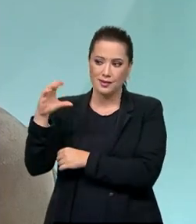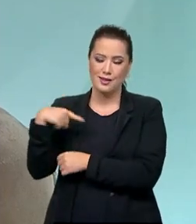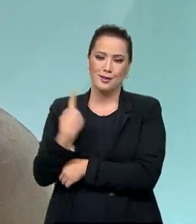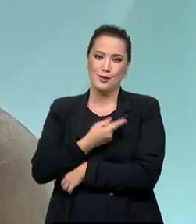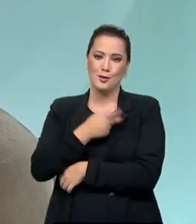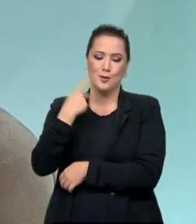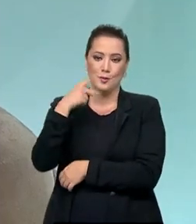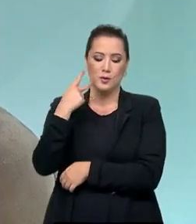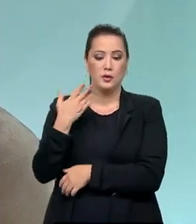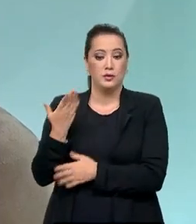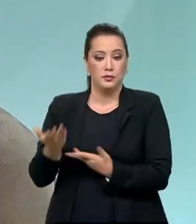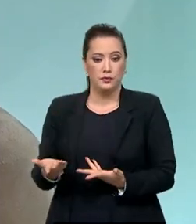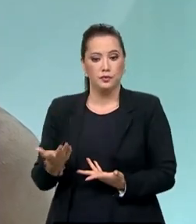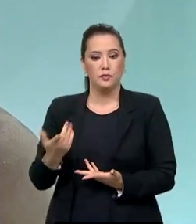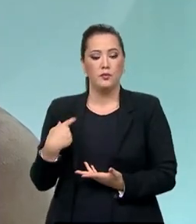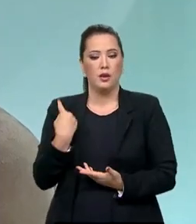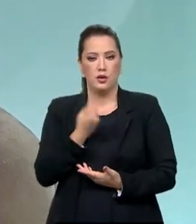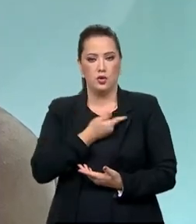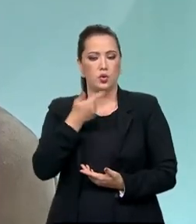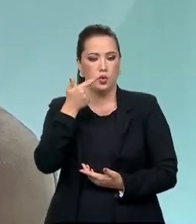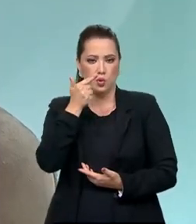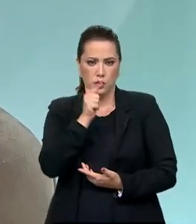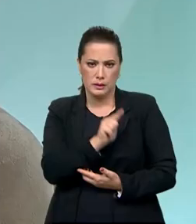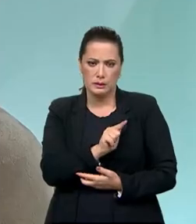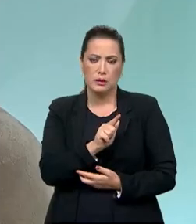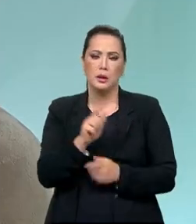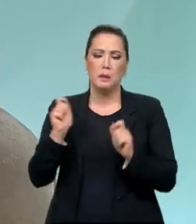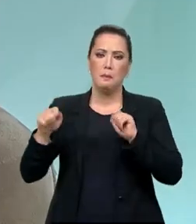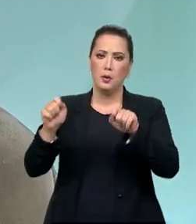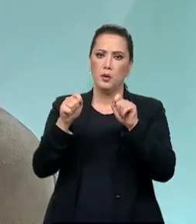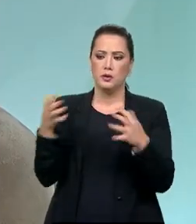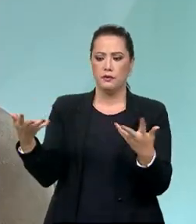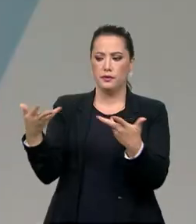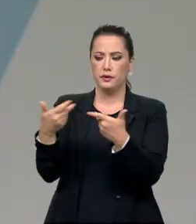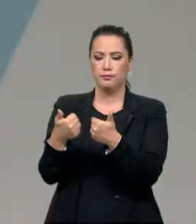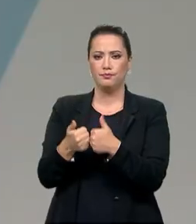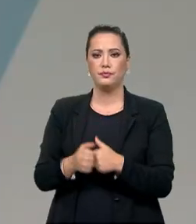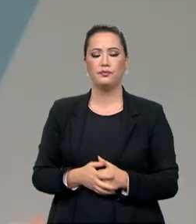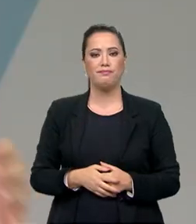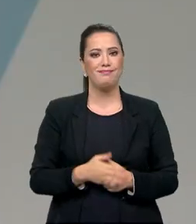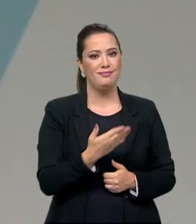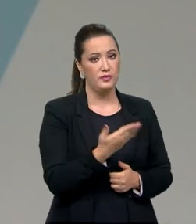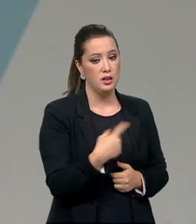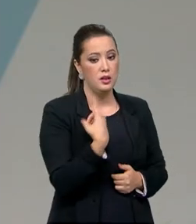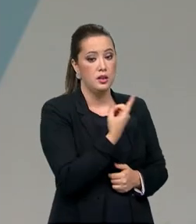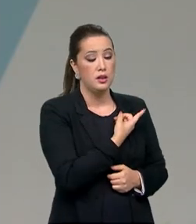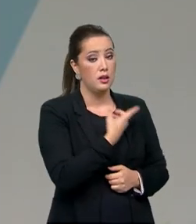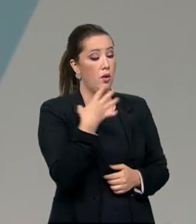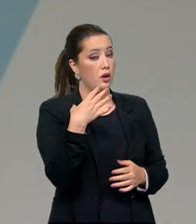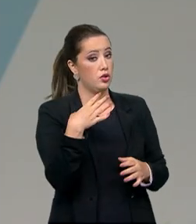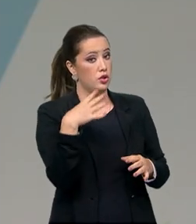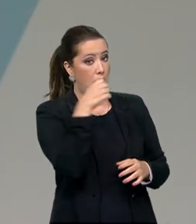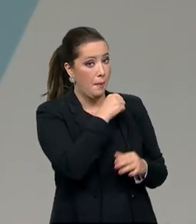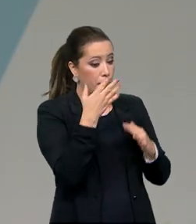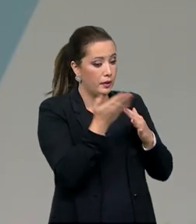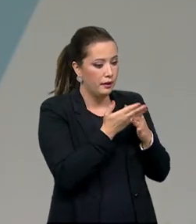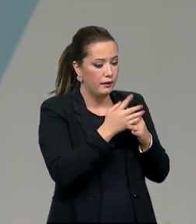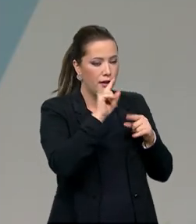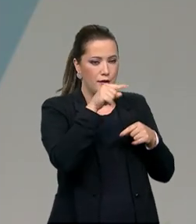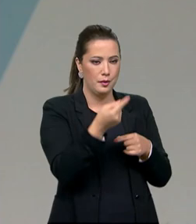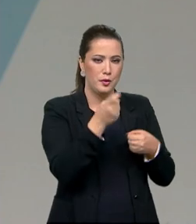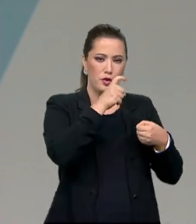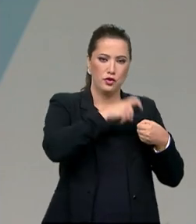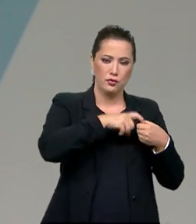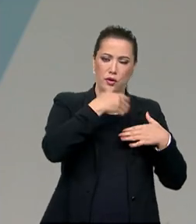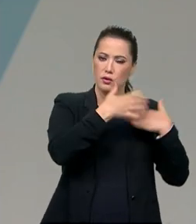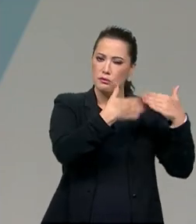políticas e, de fato, conseguir que sejam, como falei, eficazes e eficientes. Secretária, então, agora a gente vai para um rápido intervalo e, no segundo bloco,